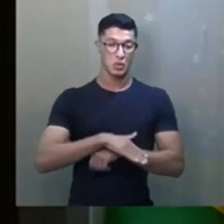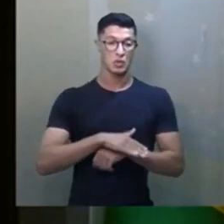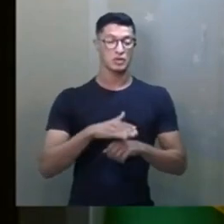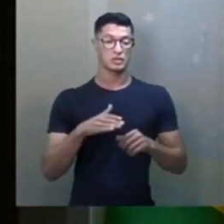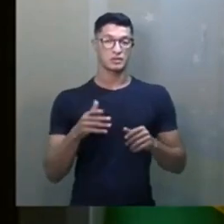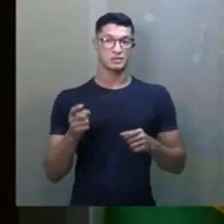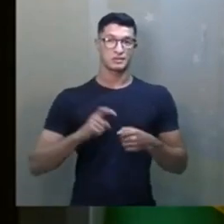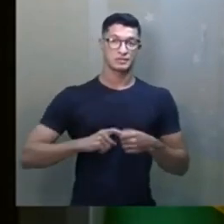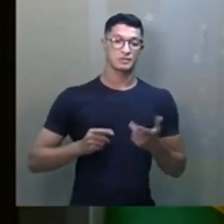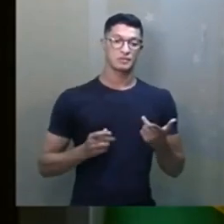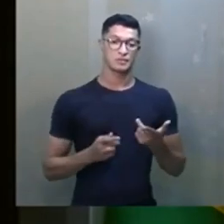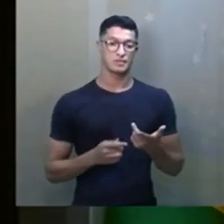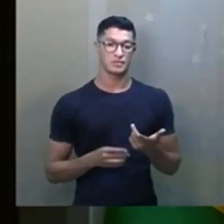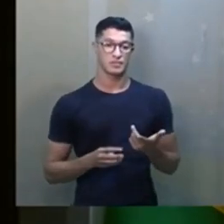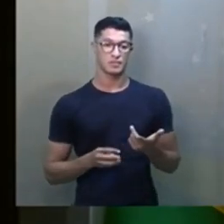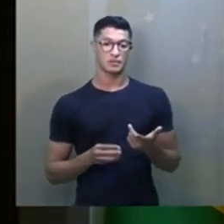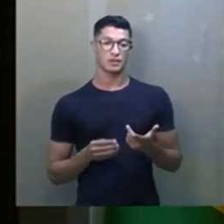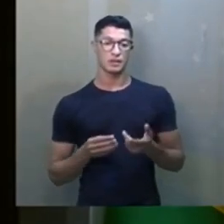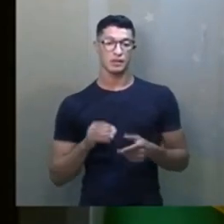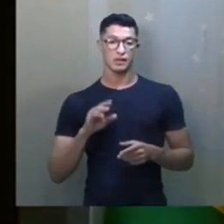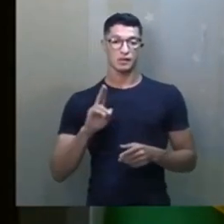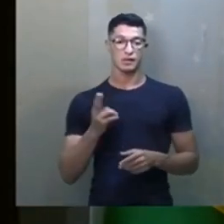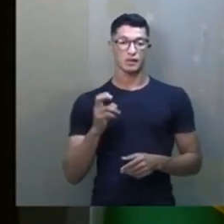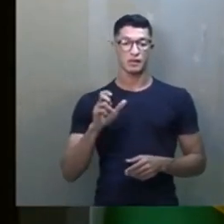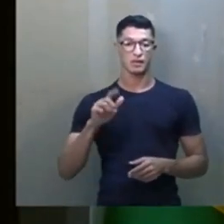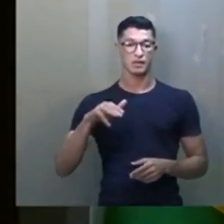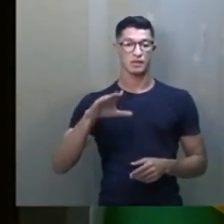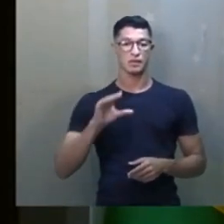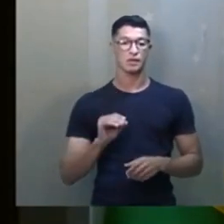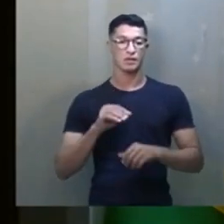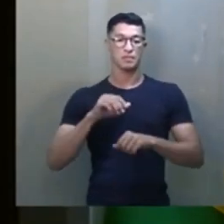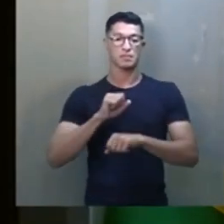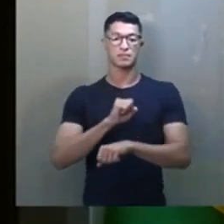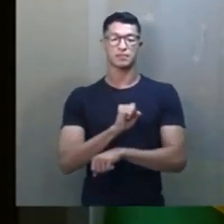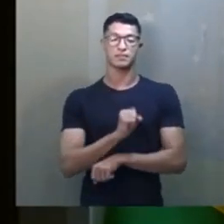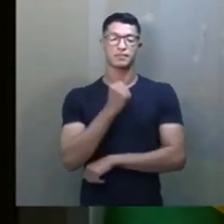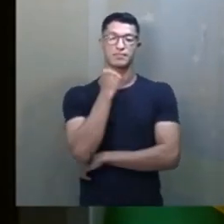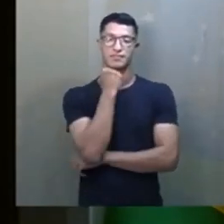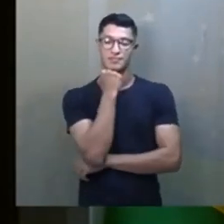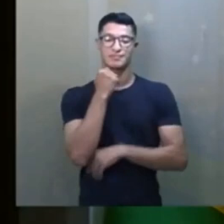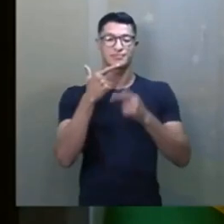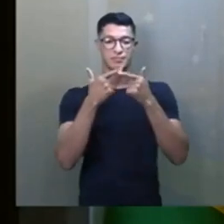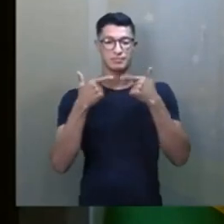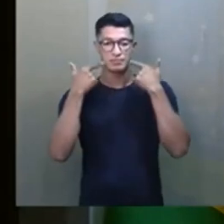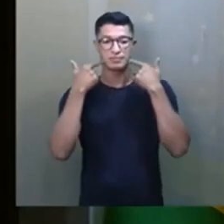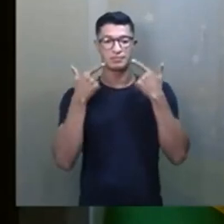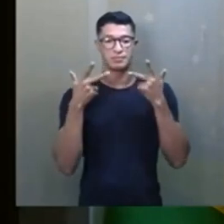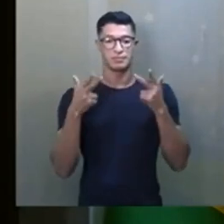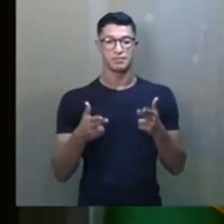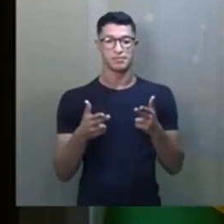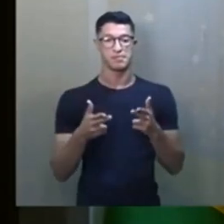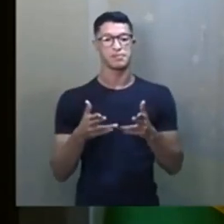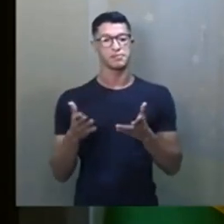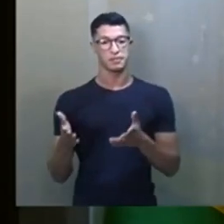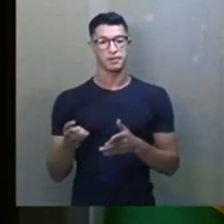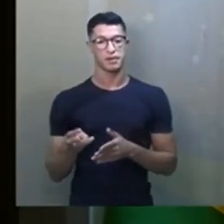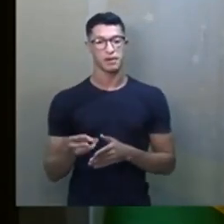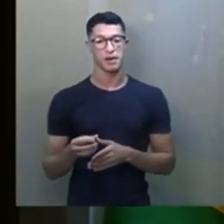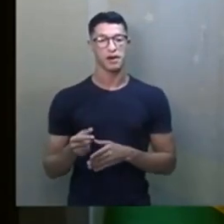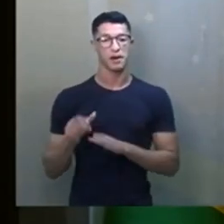E Emmanuel está apostado, sorrindo. Como se, a lhe dizer,